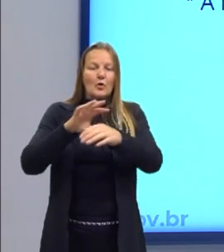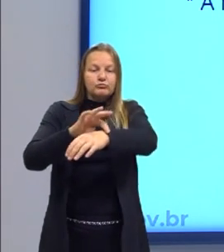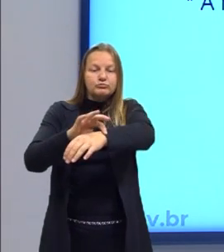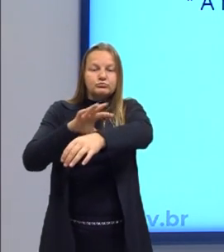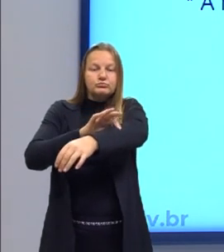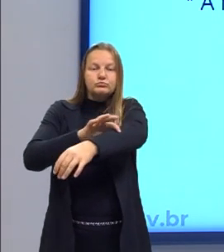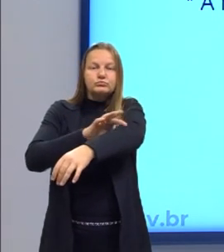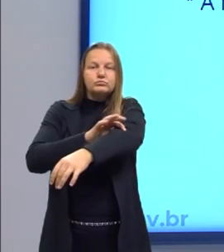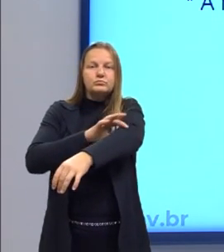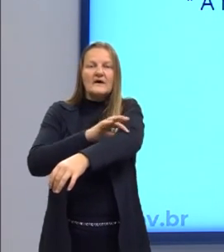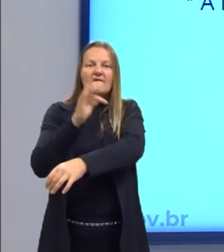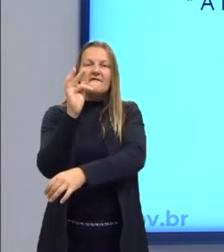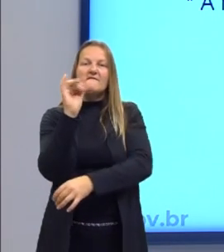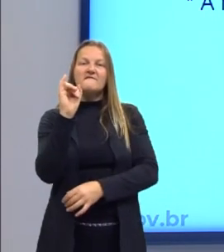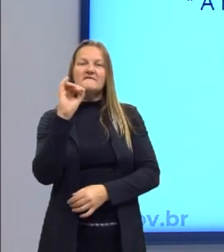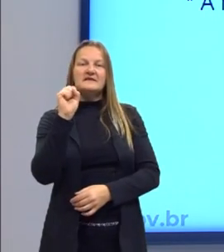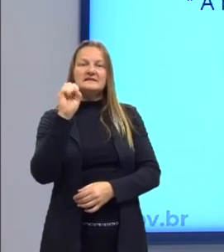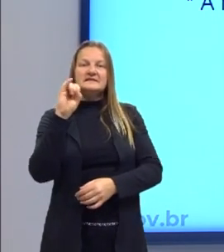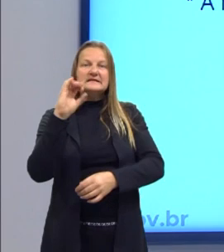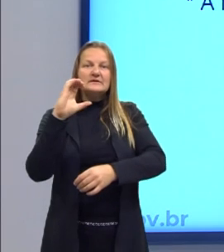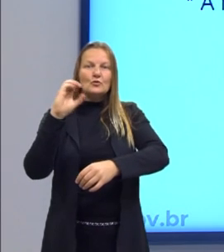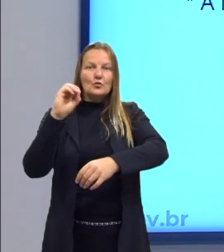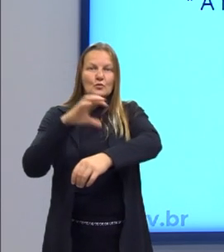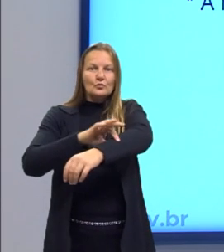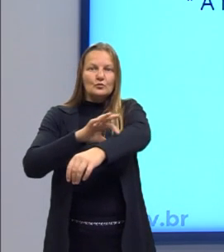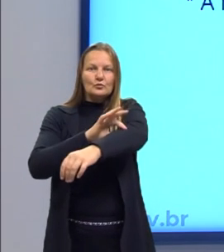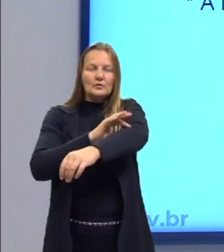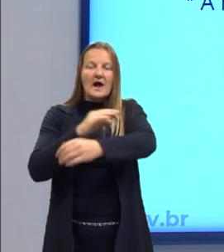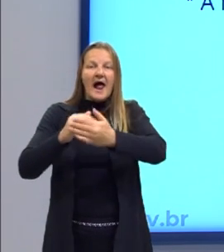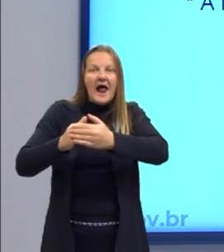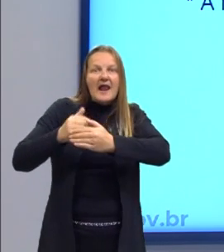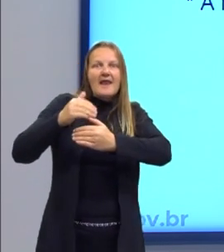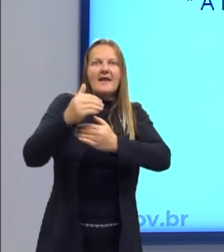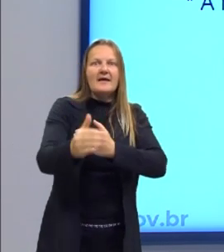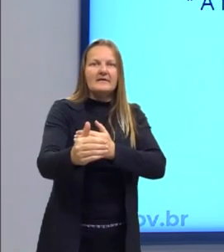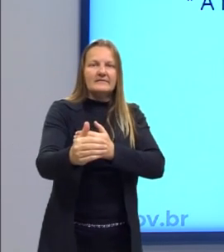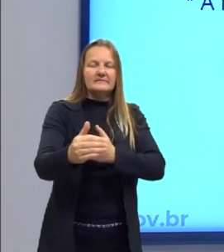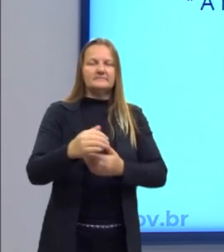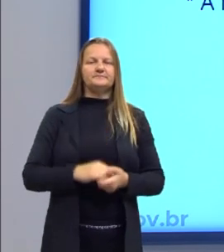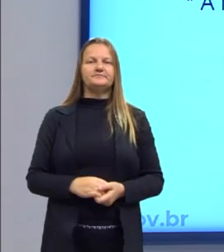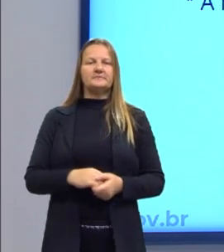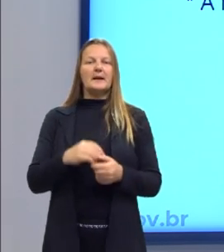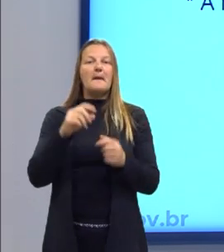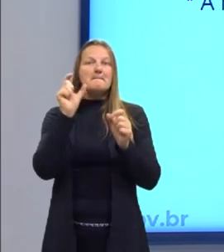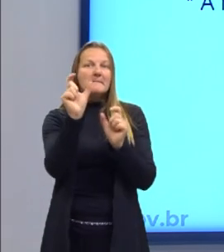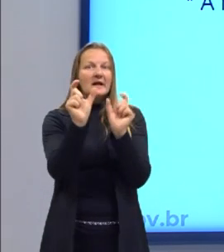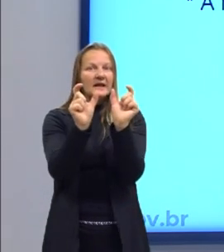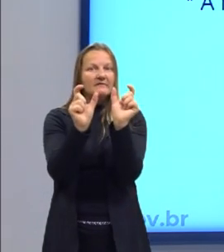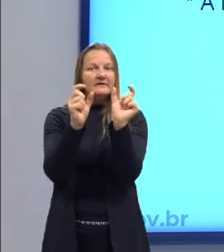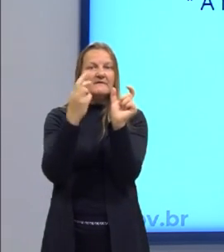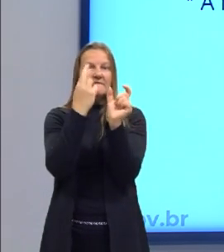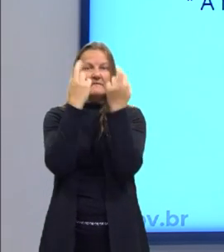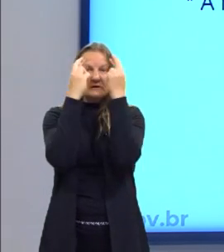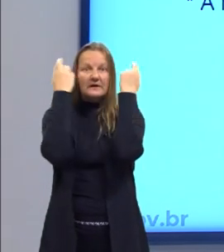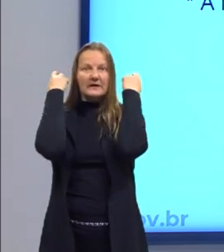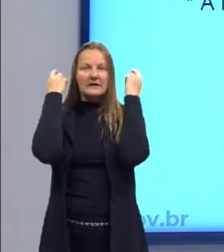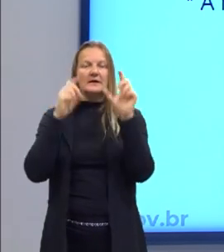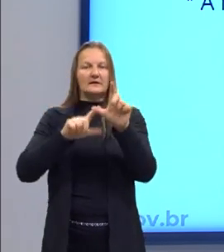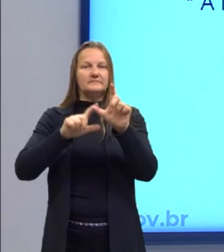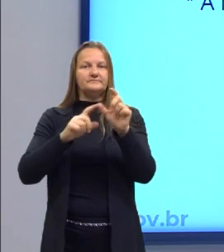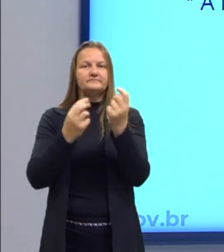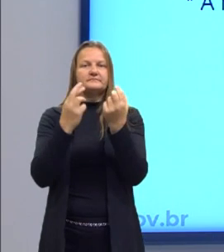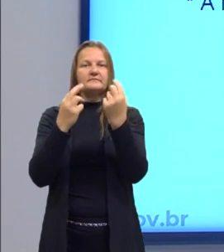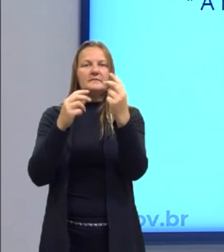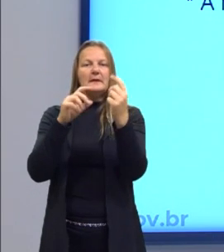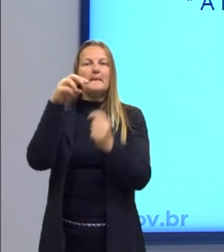Certo? Olha, vem da palavra, duas palavras gregas, que é meta além e física,